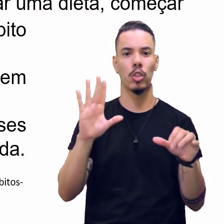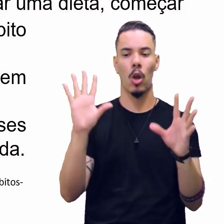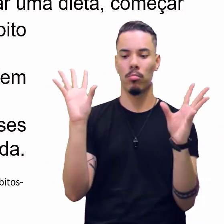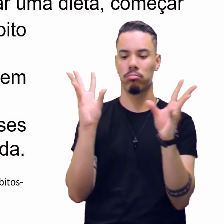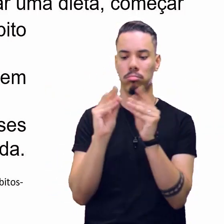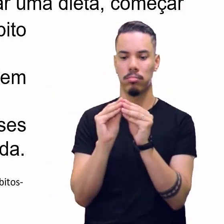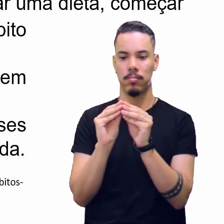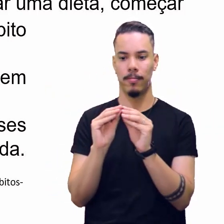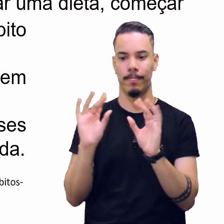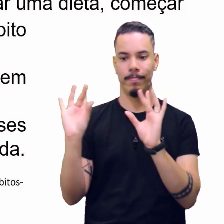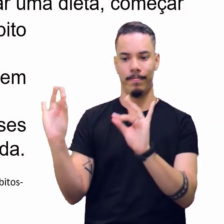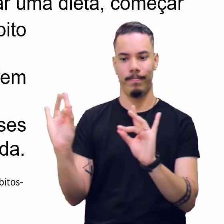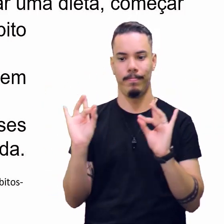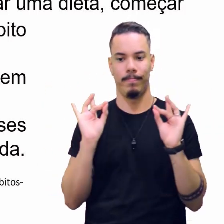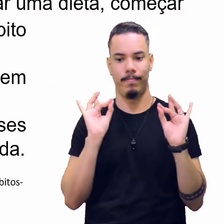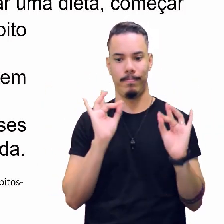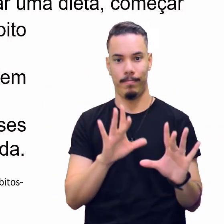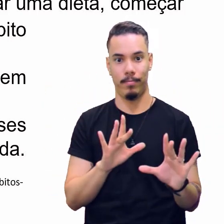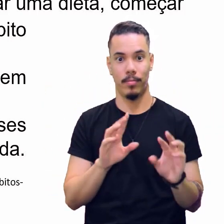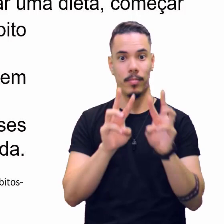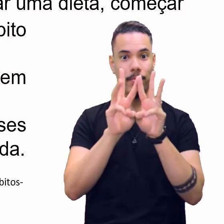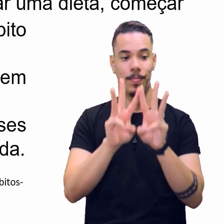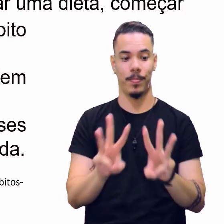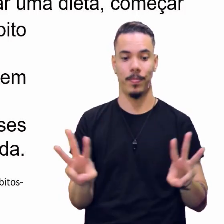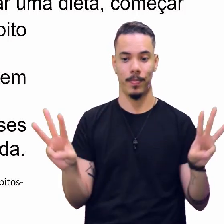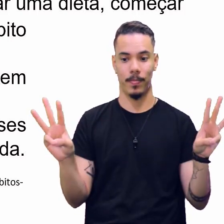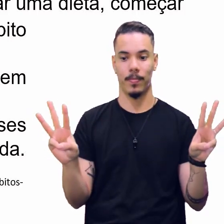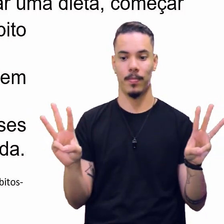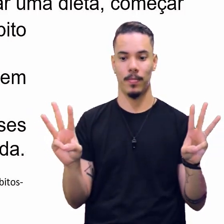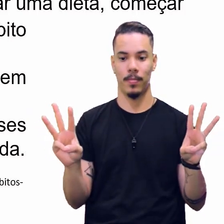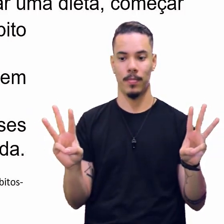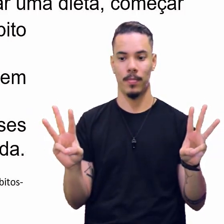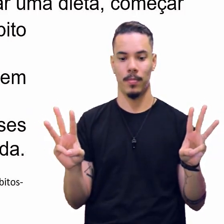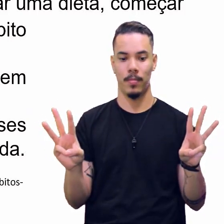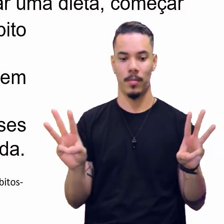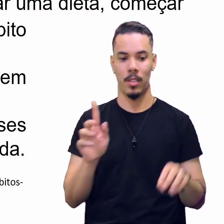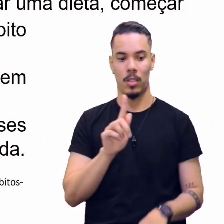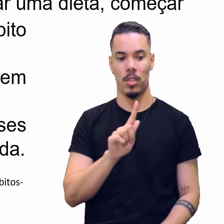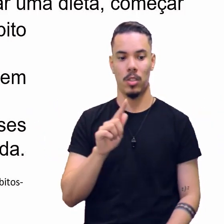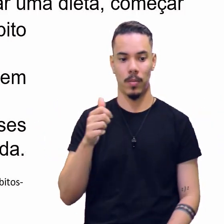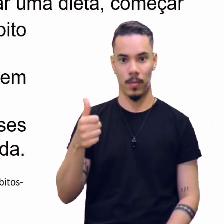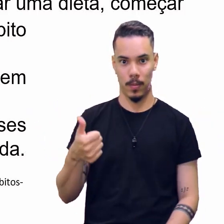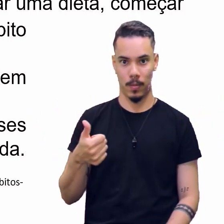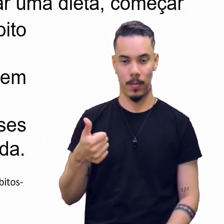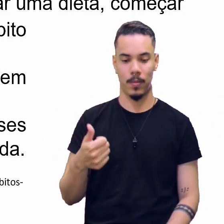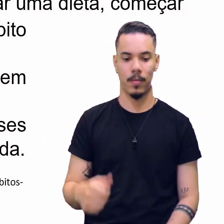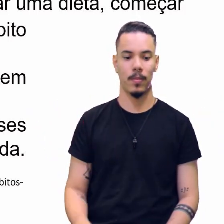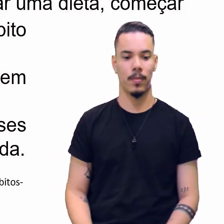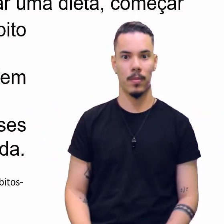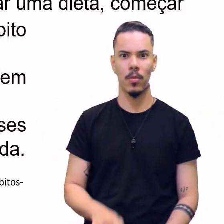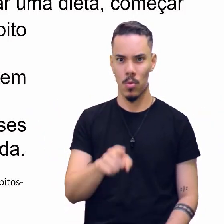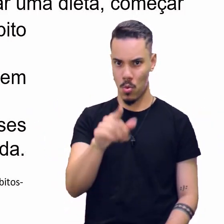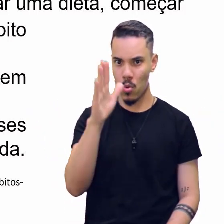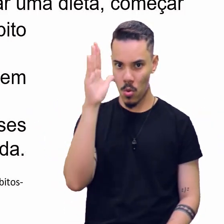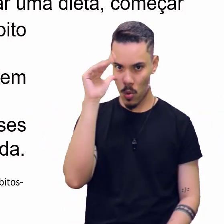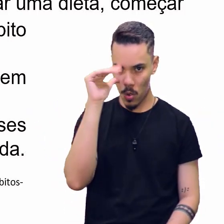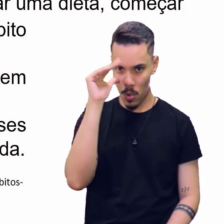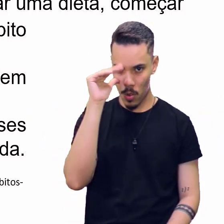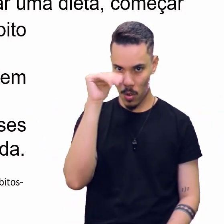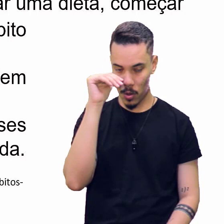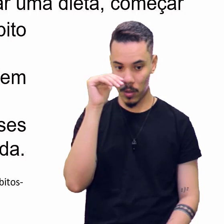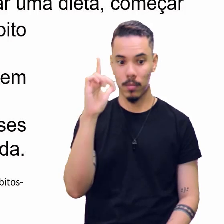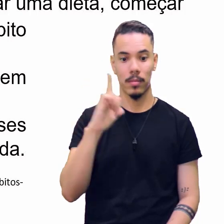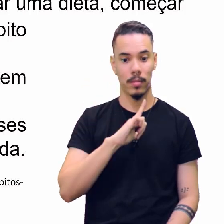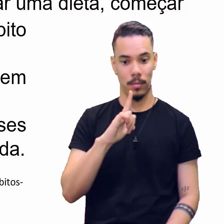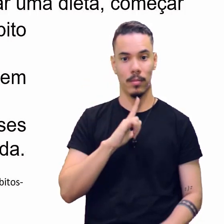fragmentado de um site do G1, belezinha? Ficou curioso?